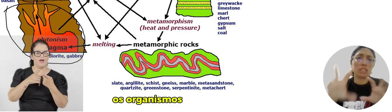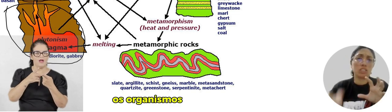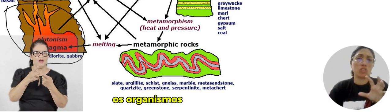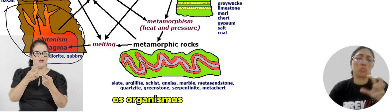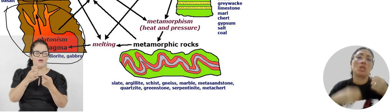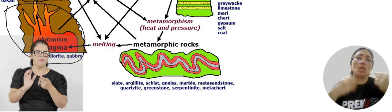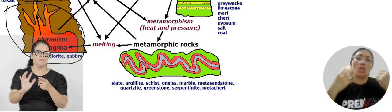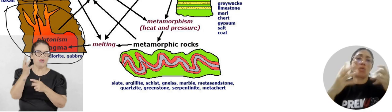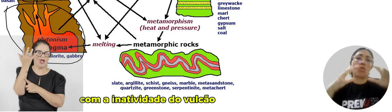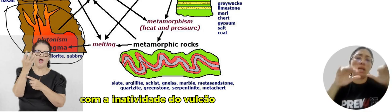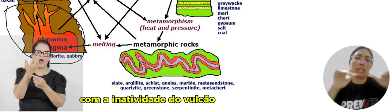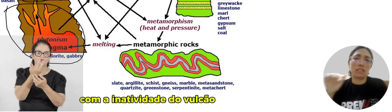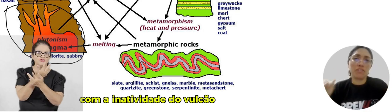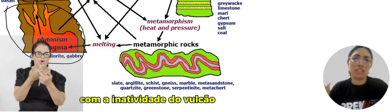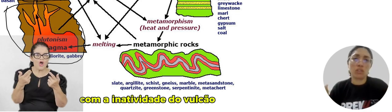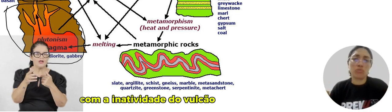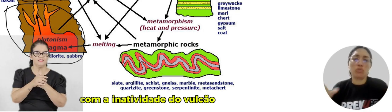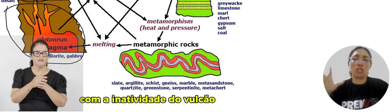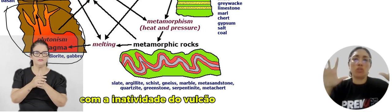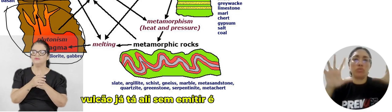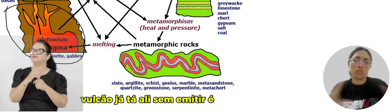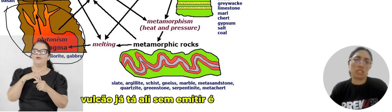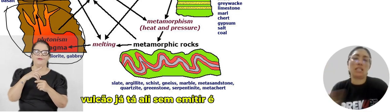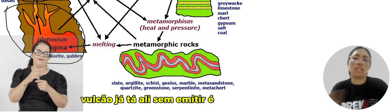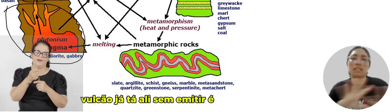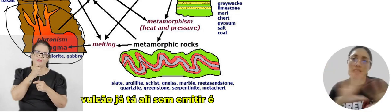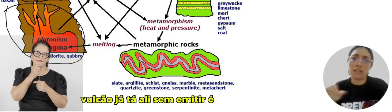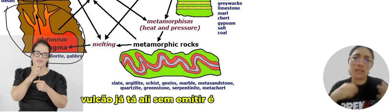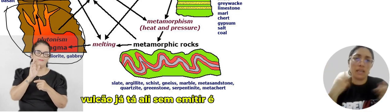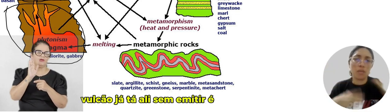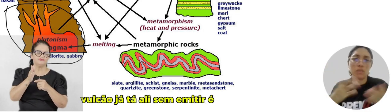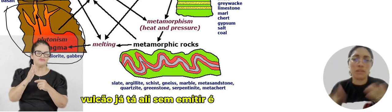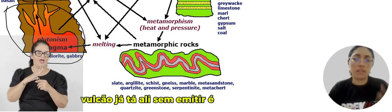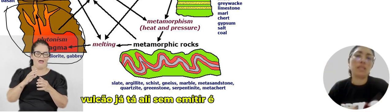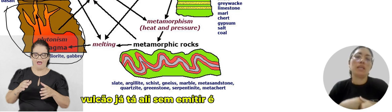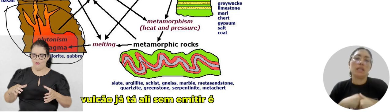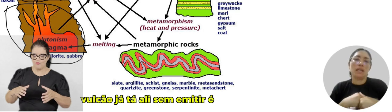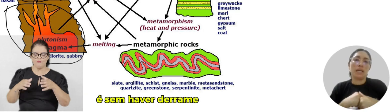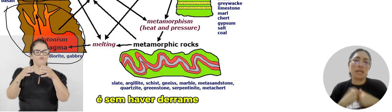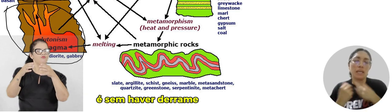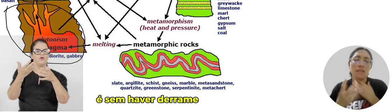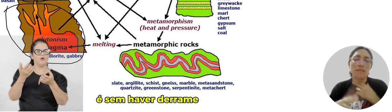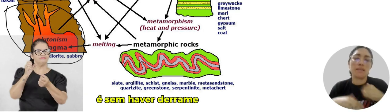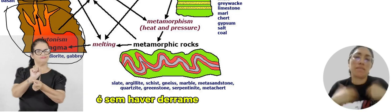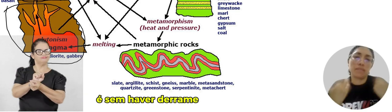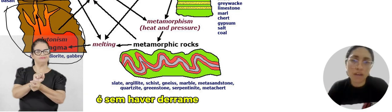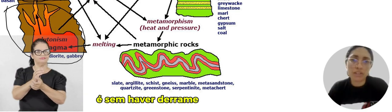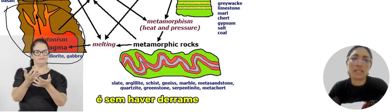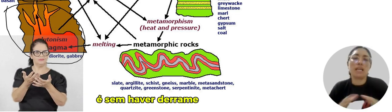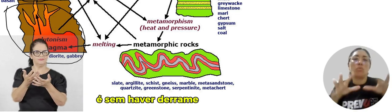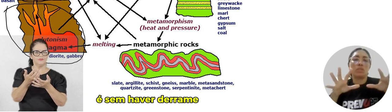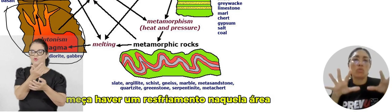Os organismos com a inatividade do vulcão. O vulcão já está ali sem emitir, sem